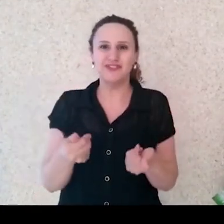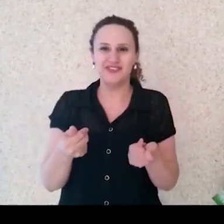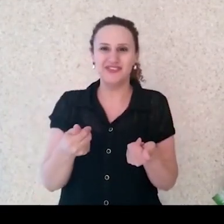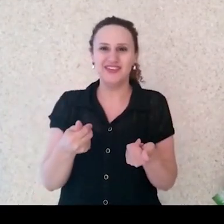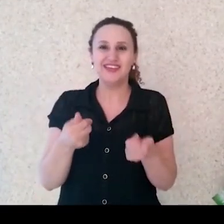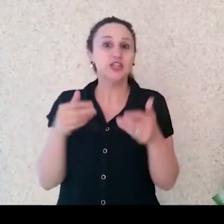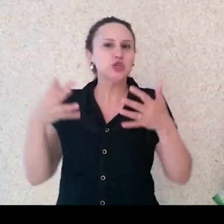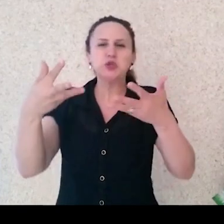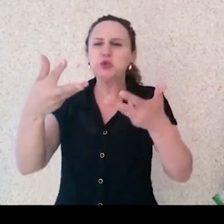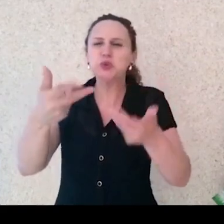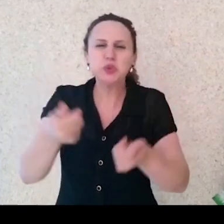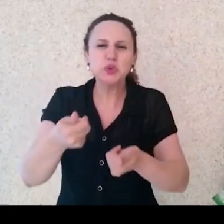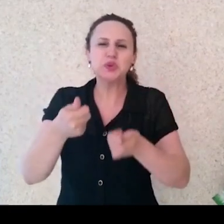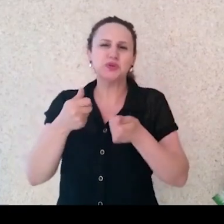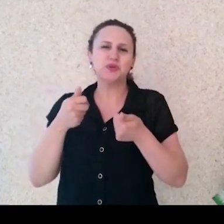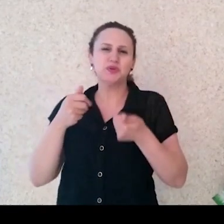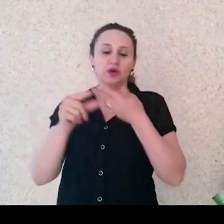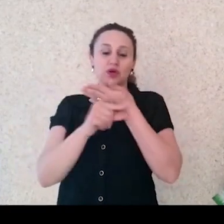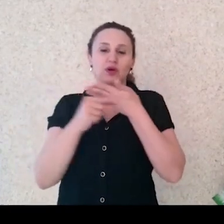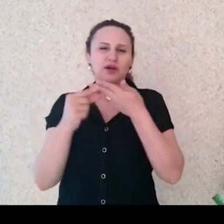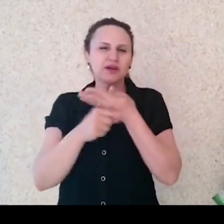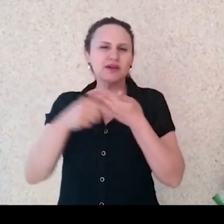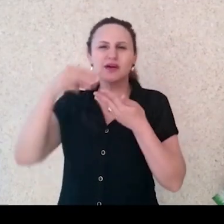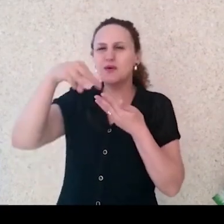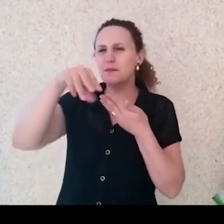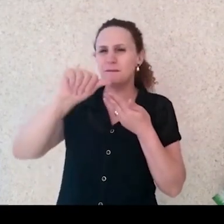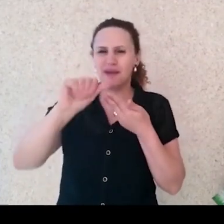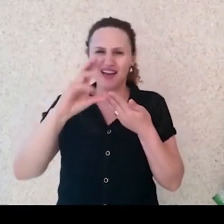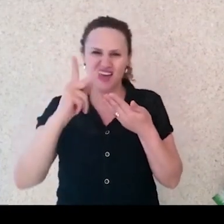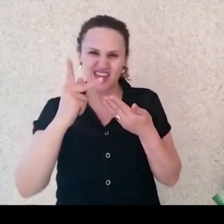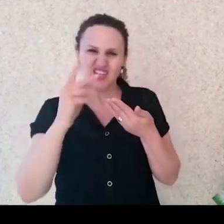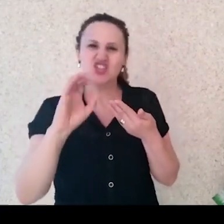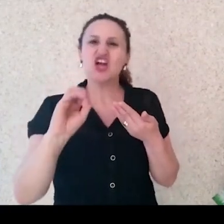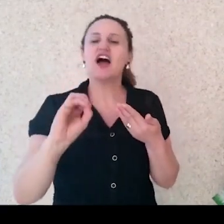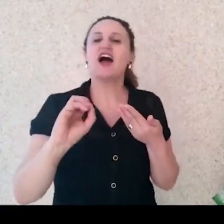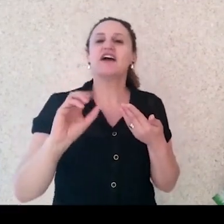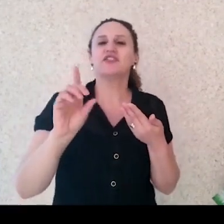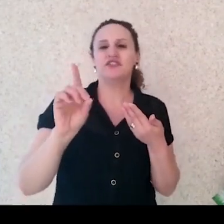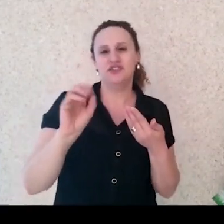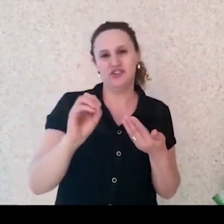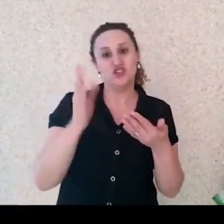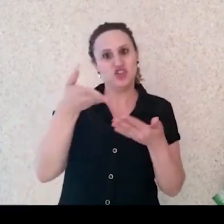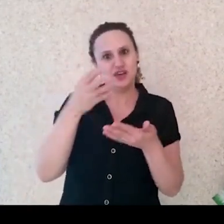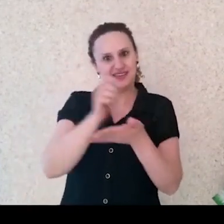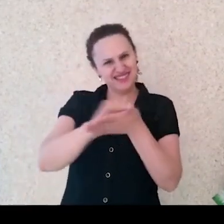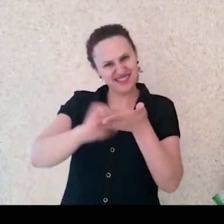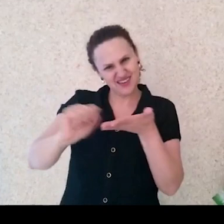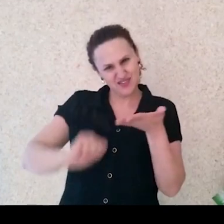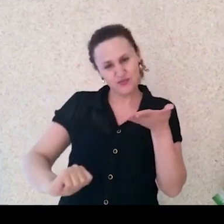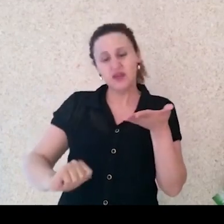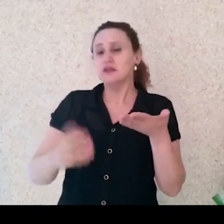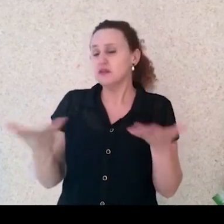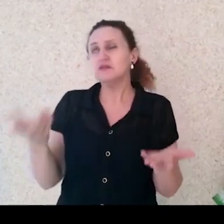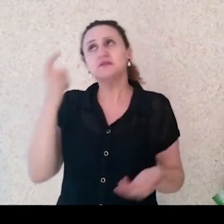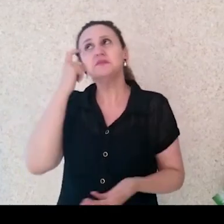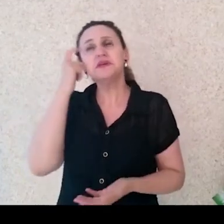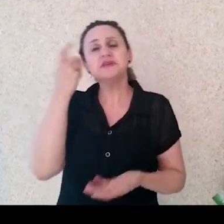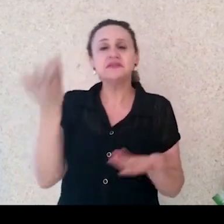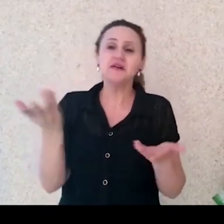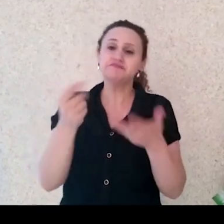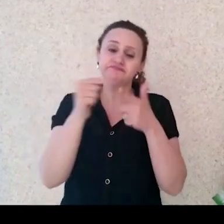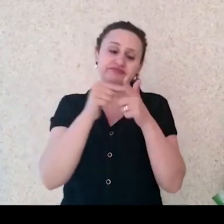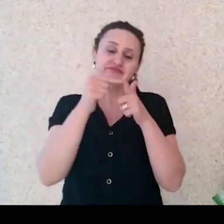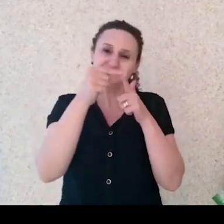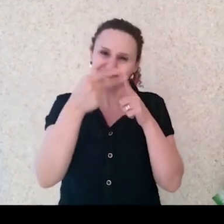que o Machado Assis já escreveu, vou ler tudo que o Luiz Fernando Veríssimo já escreveu, porque é o que ele escreve muito bom. Então, esses são alguns fatores para a gente pensar, né.